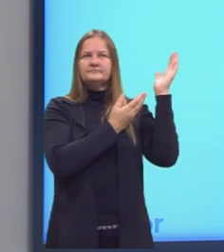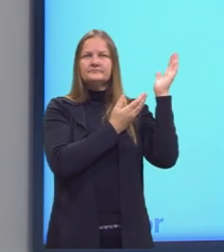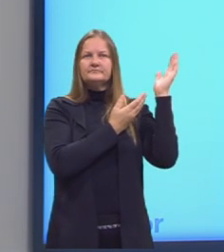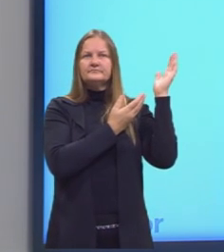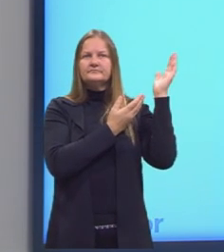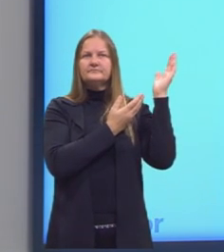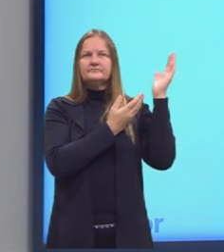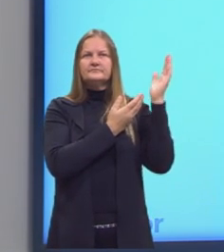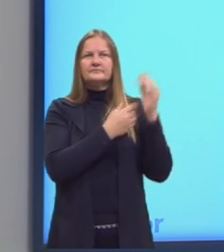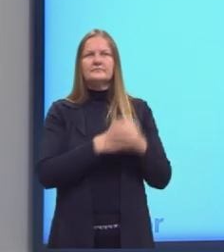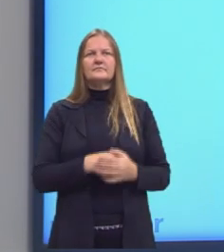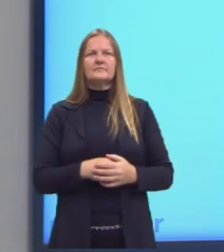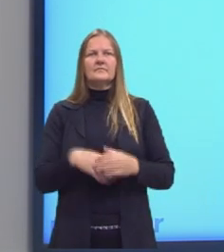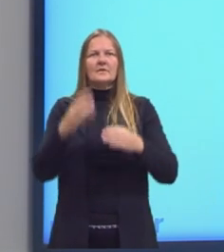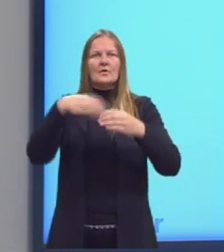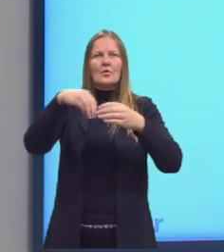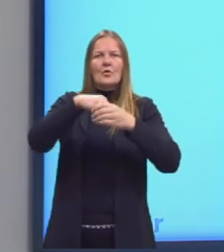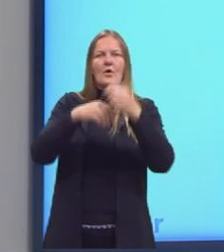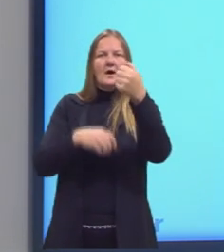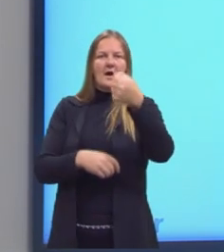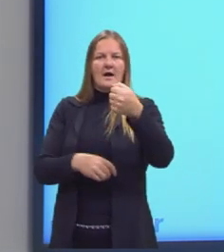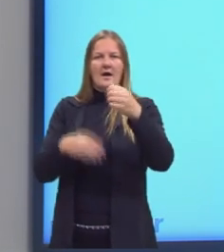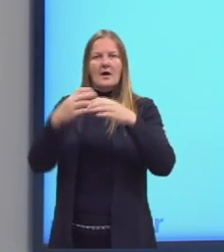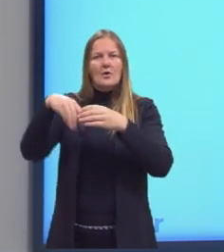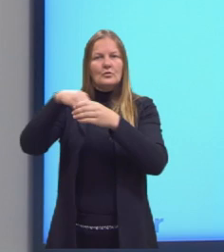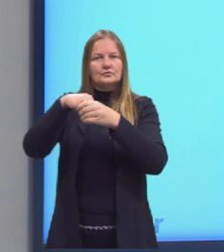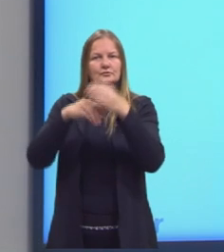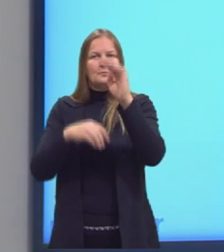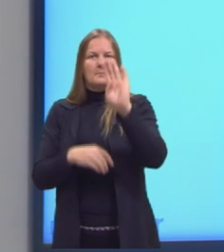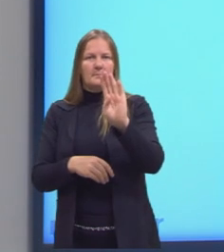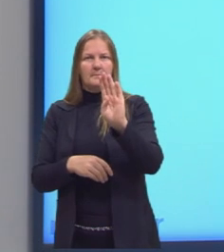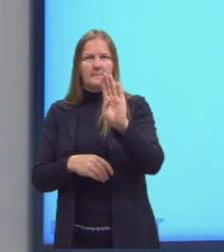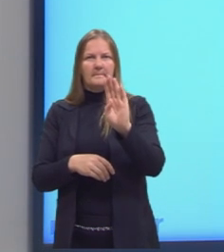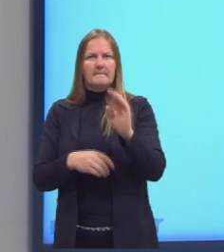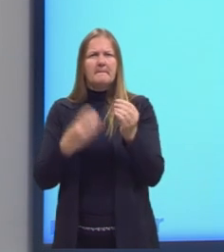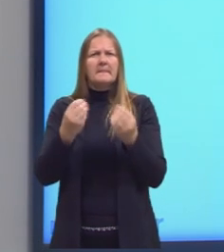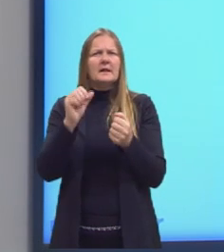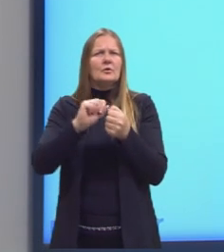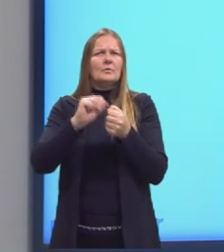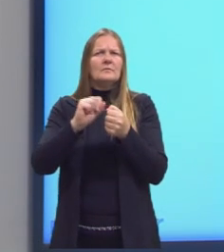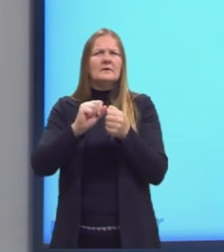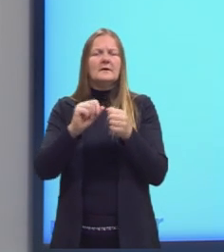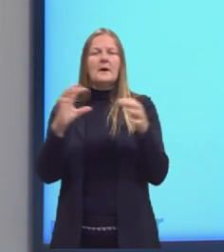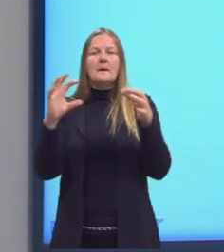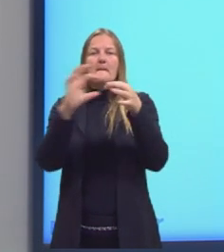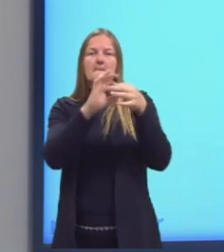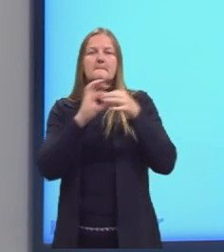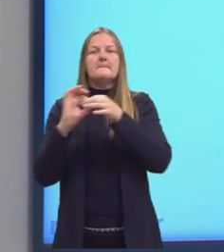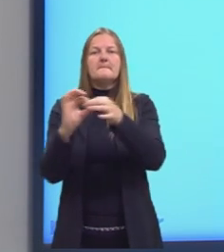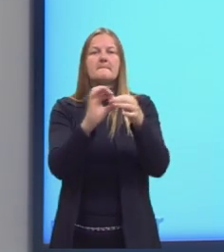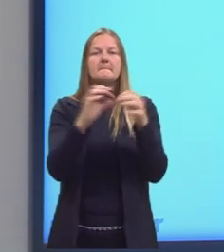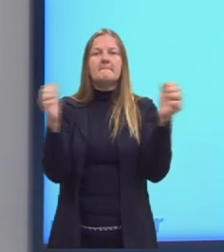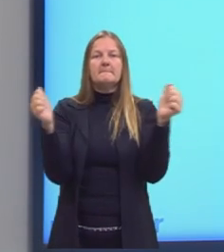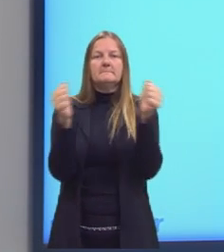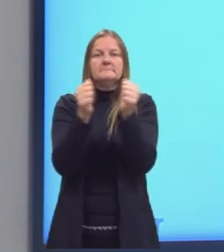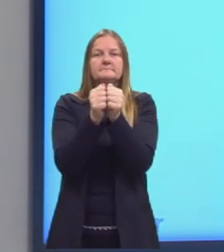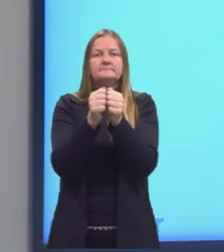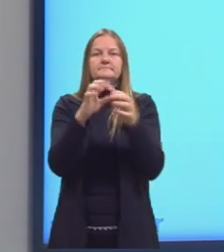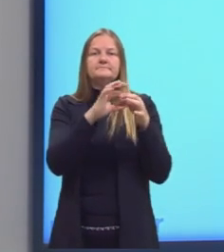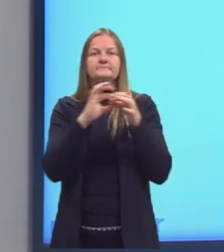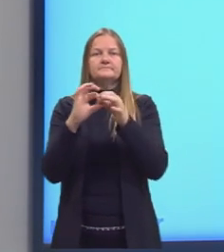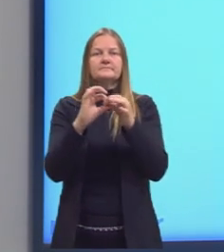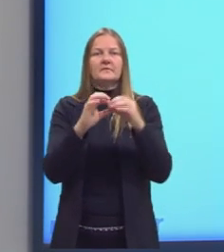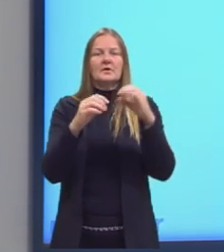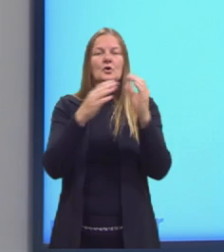imagens? Nós temos o conjunto A e o conjunto B. Como é que eu represento a união do conjunto A com B? Eu vou